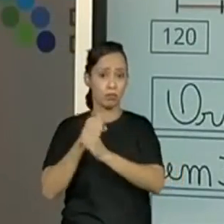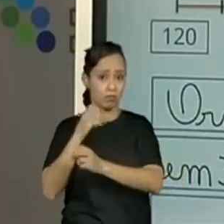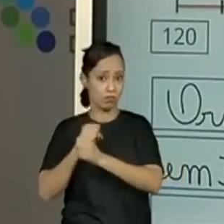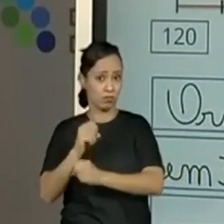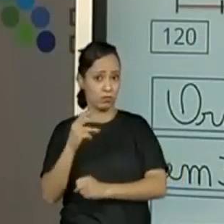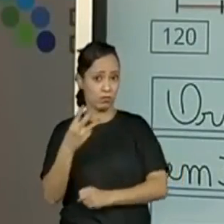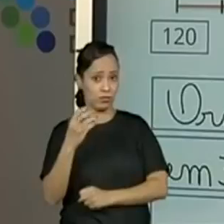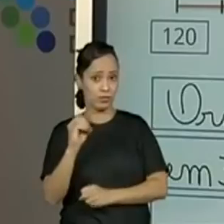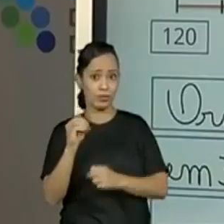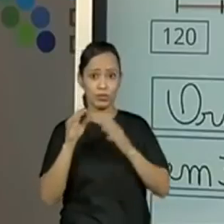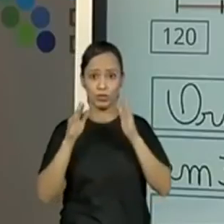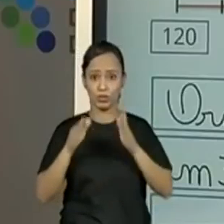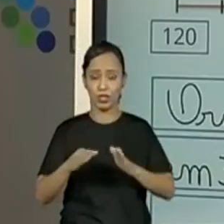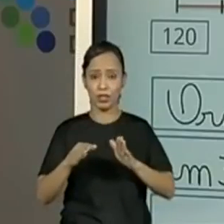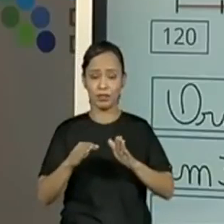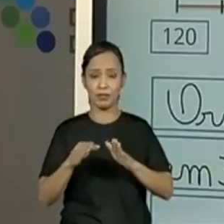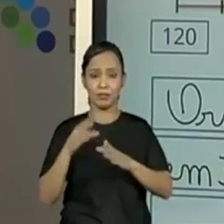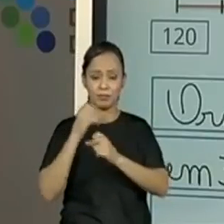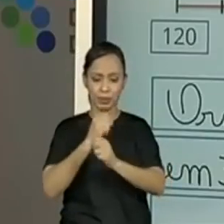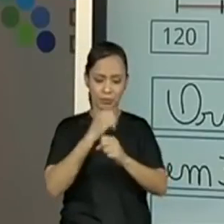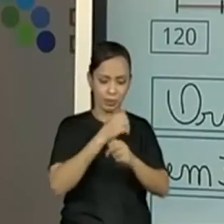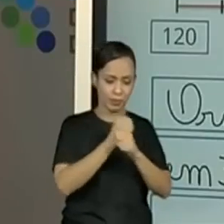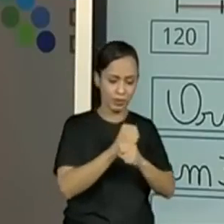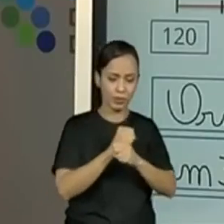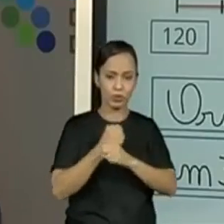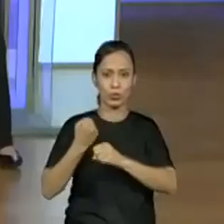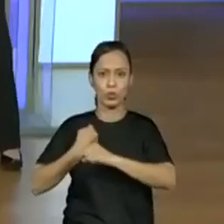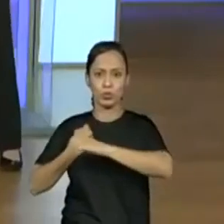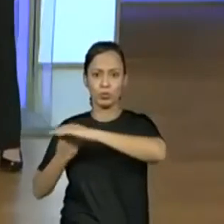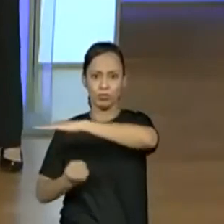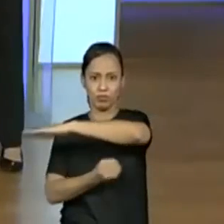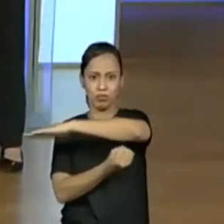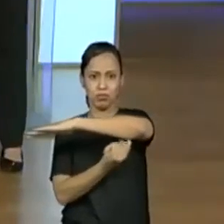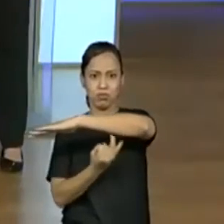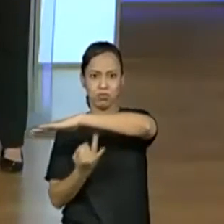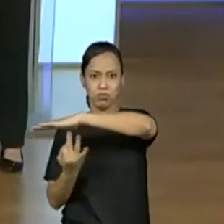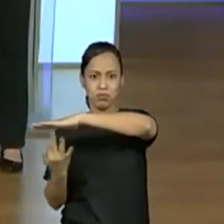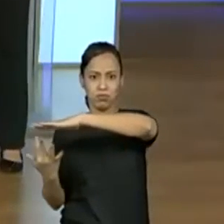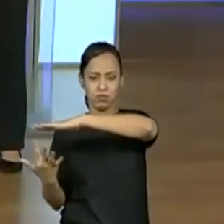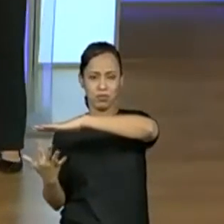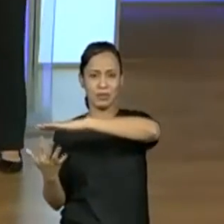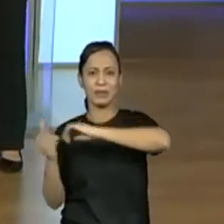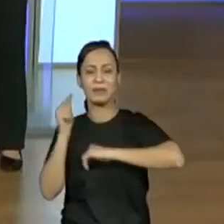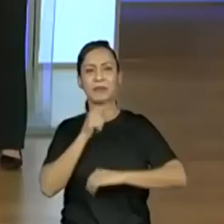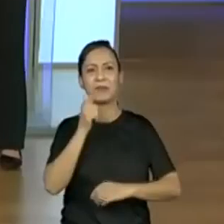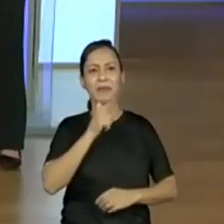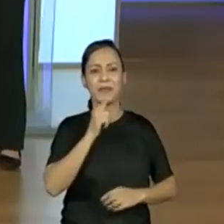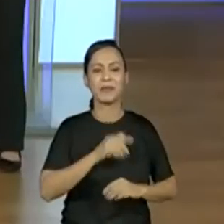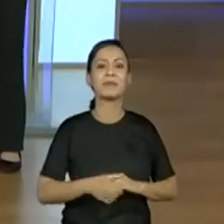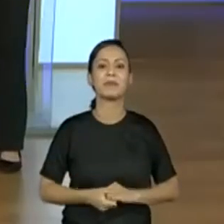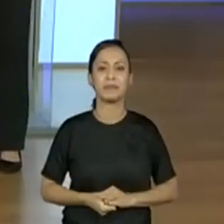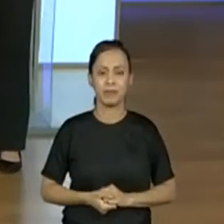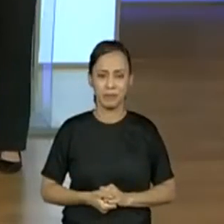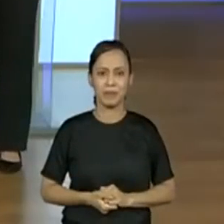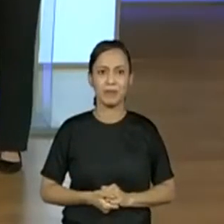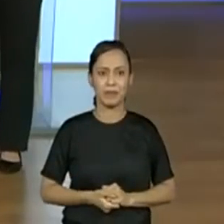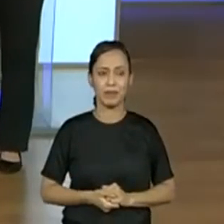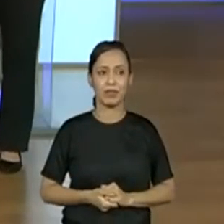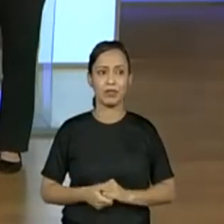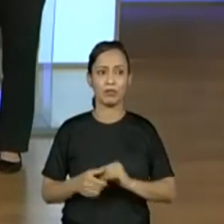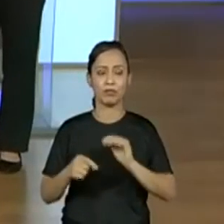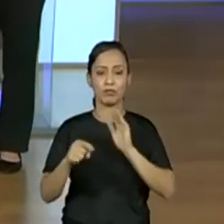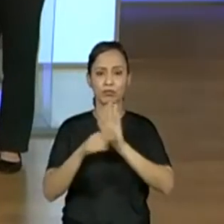gente obteve o número seguinte, não foi isso? Isso, isso mesmo. Então, ao subtrair 30, temos o número seguinte, vou registrar isso também.